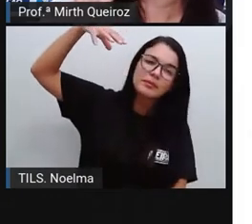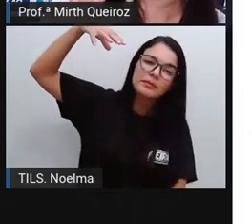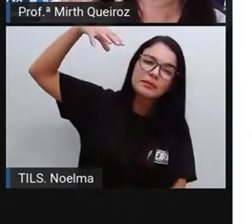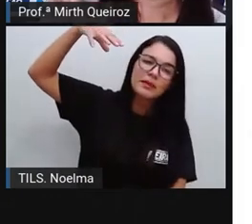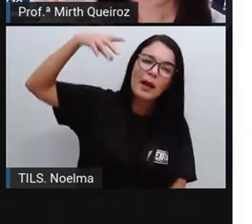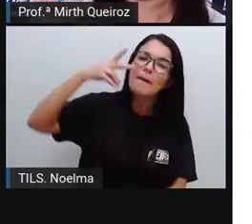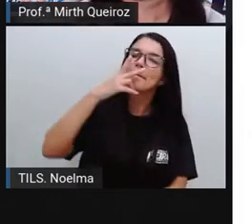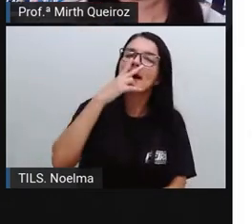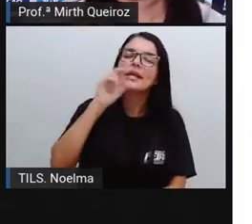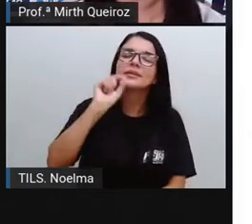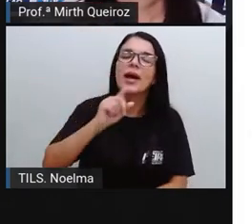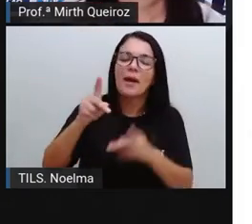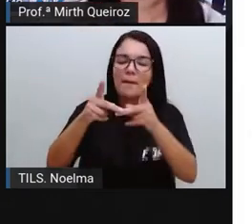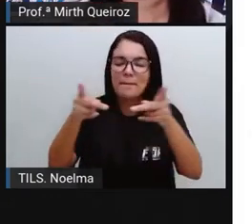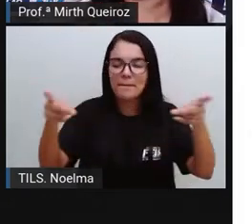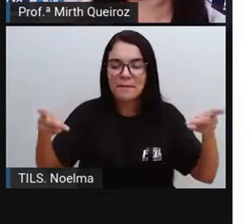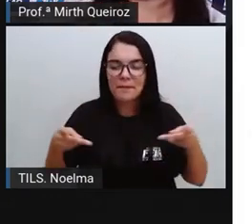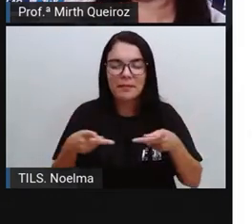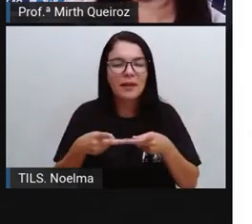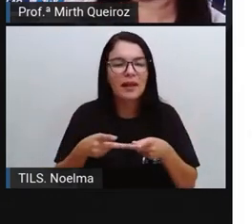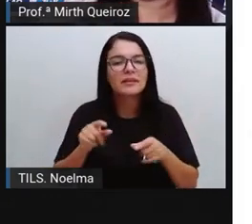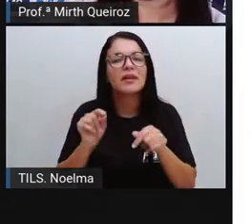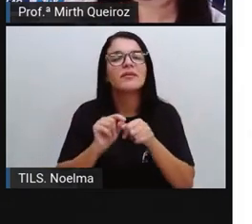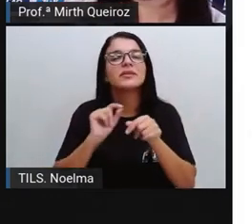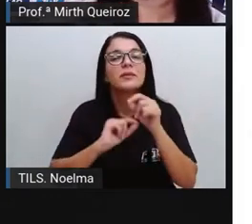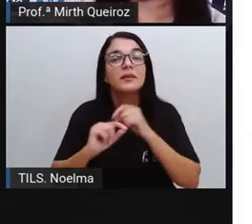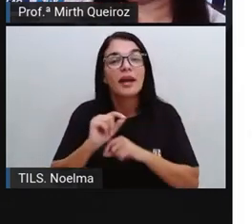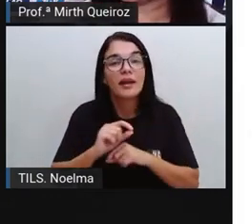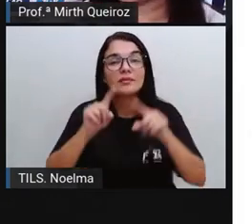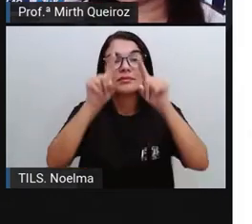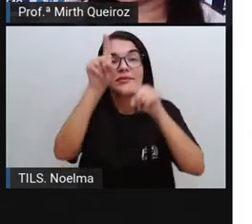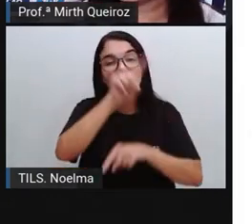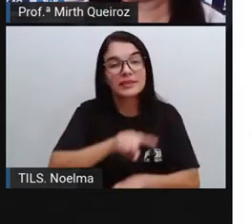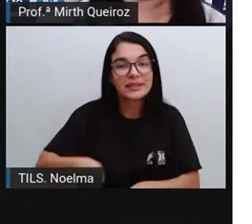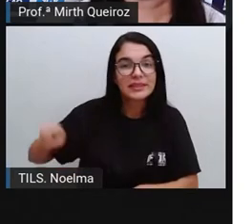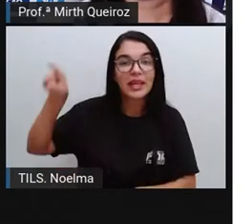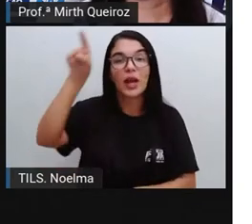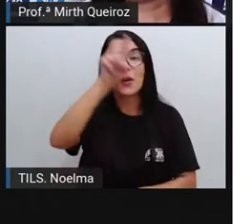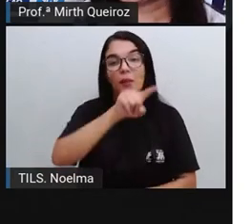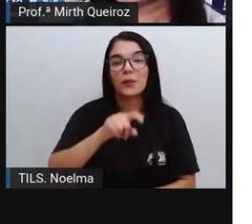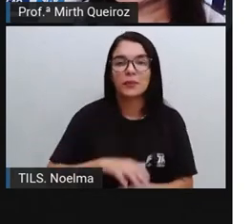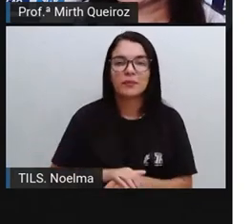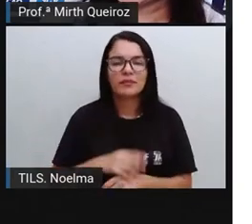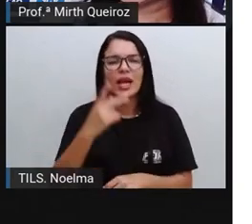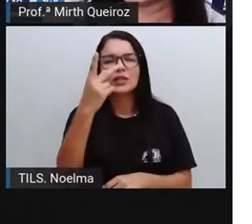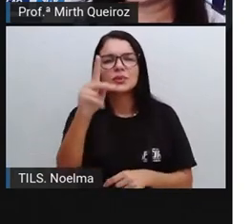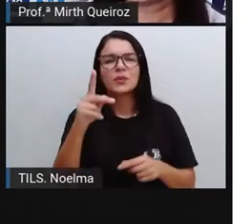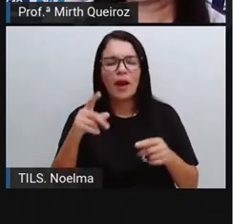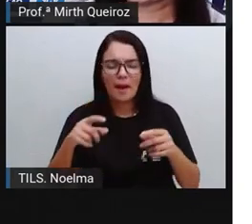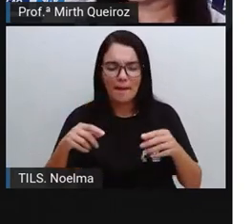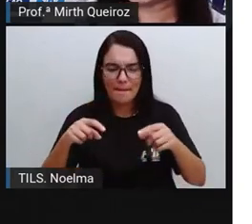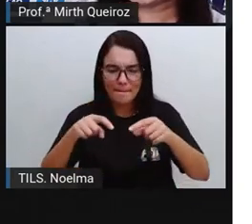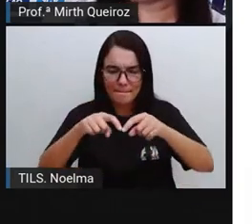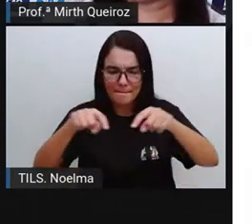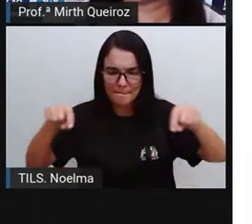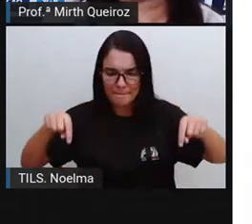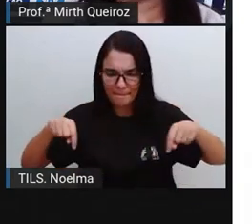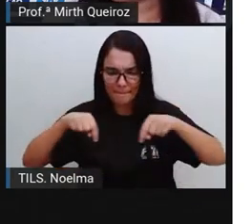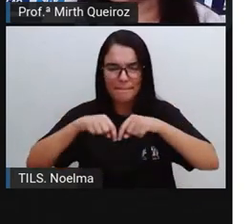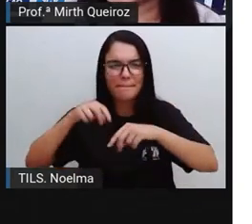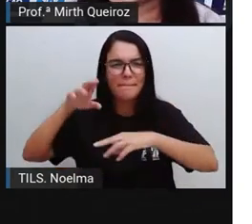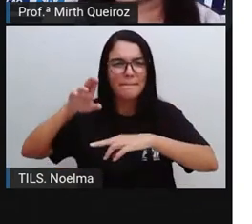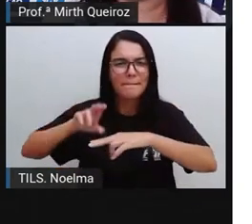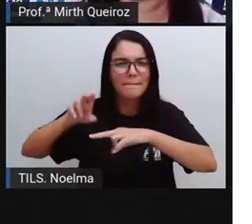pratinho, né? Aí a gente tem outra figura plana, que é o círculo. A mesa, que pode ser quadrada,